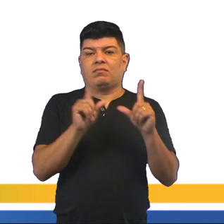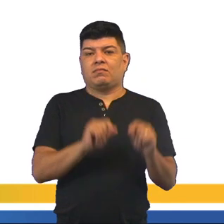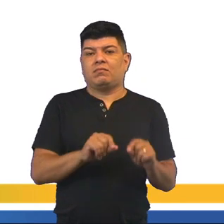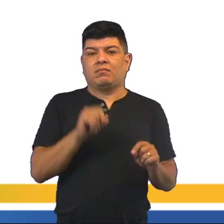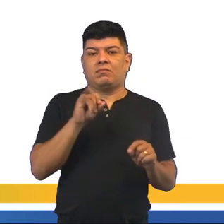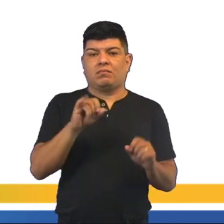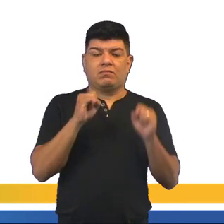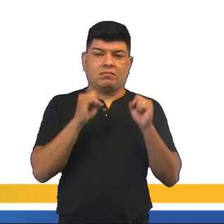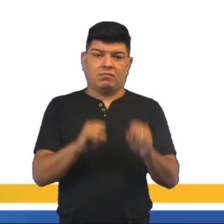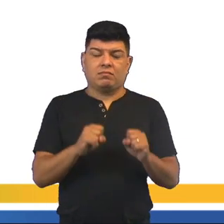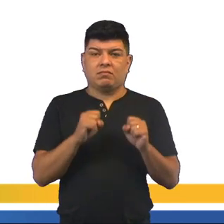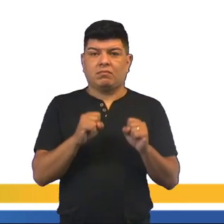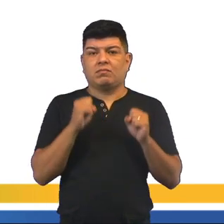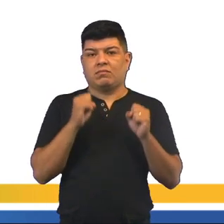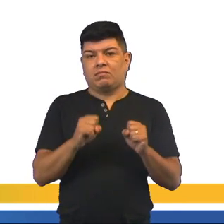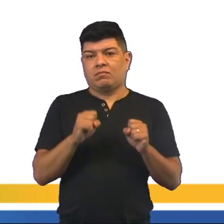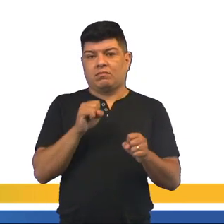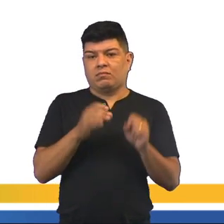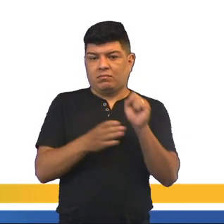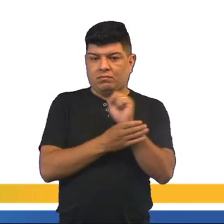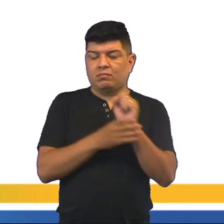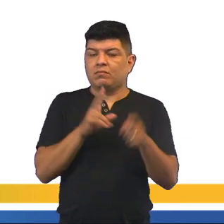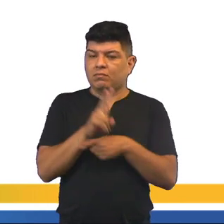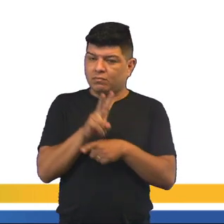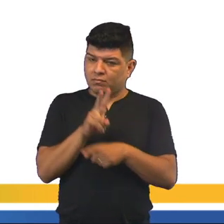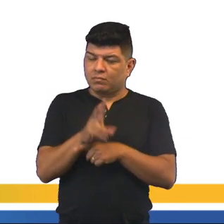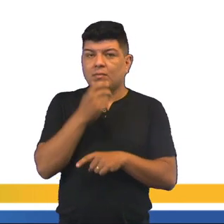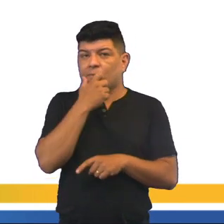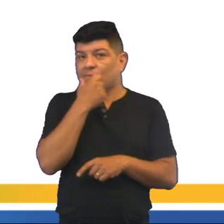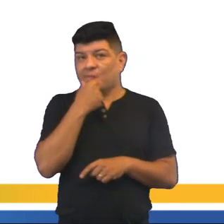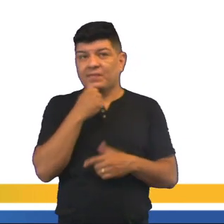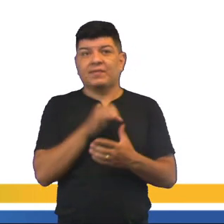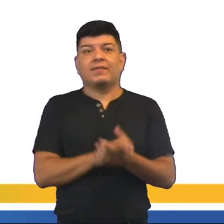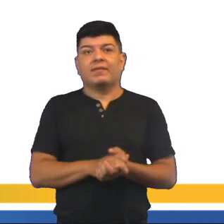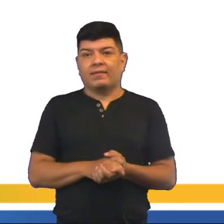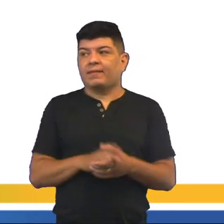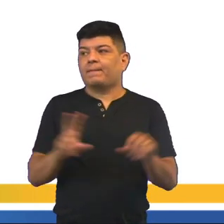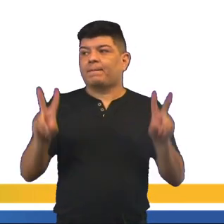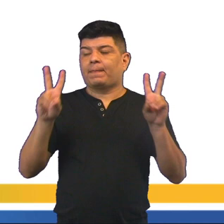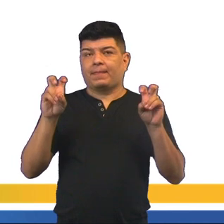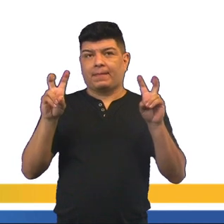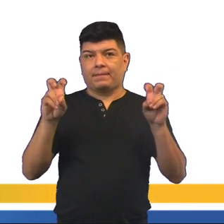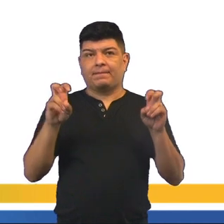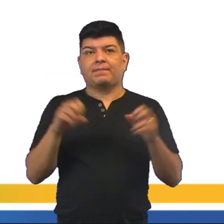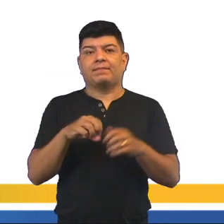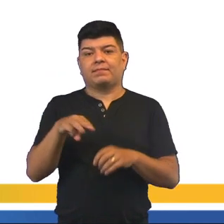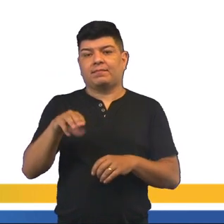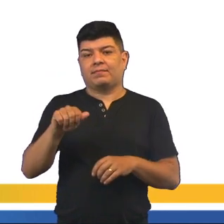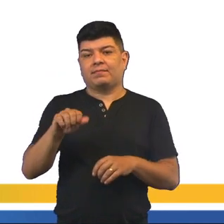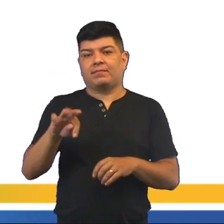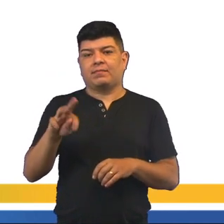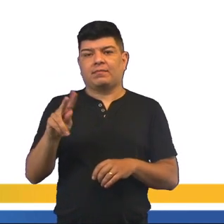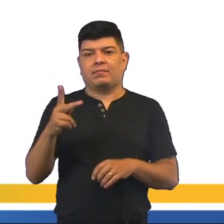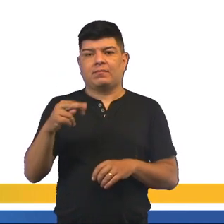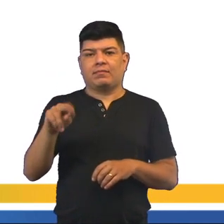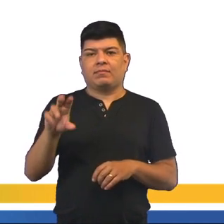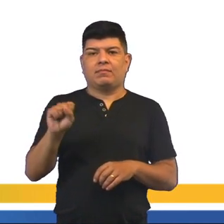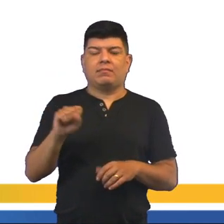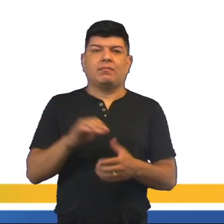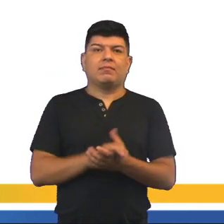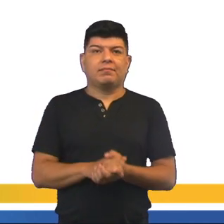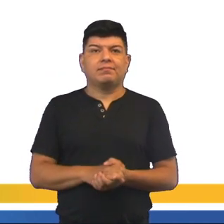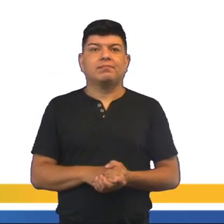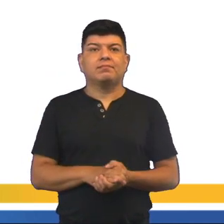deveria ter filhos caso pudesse sustentá-los. Essa é a teoria de Malthus, né? Ele que defendia essa